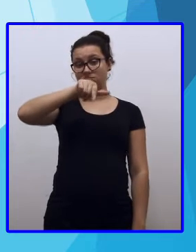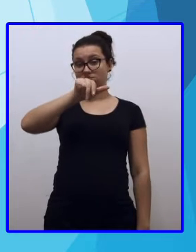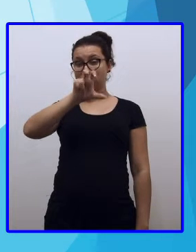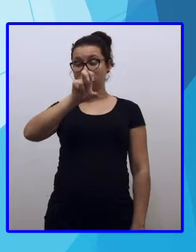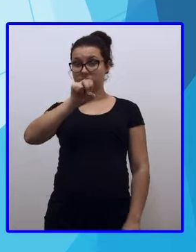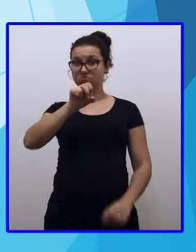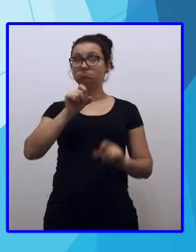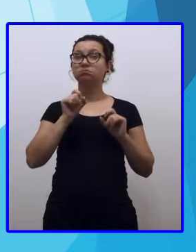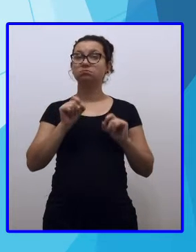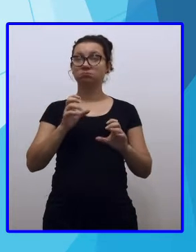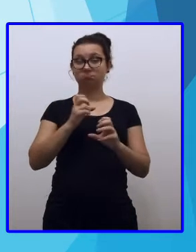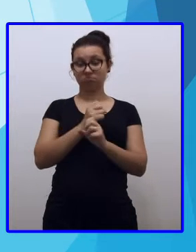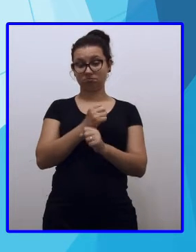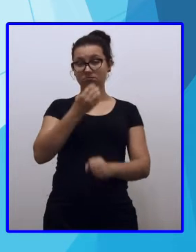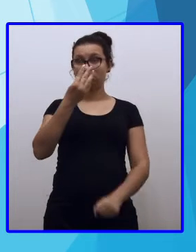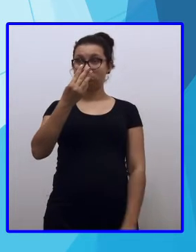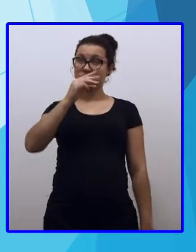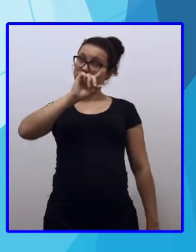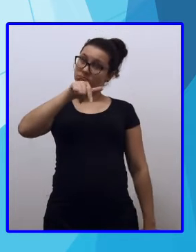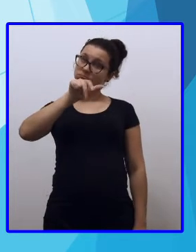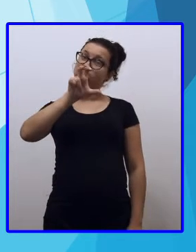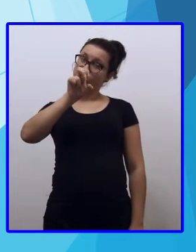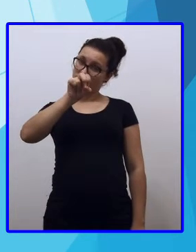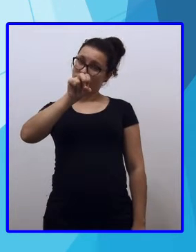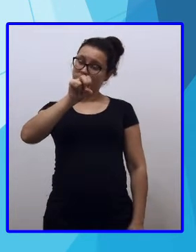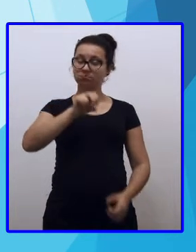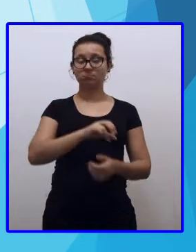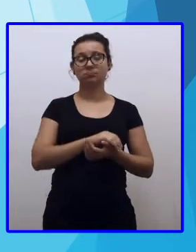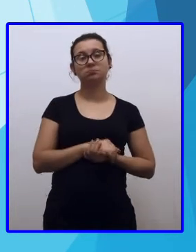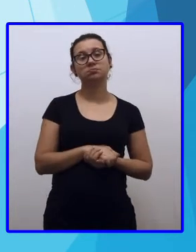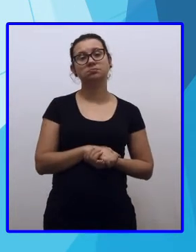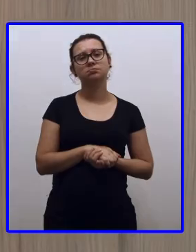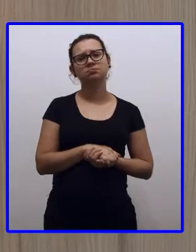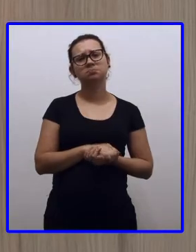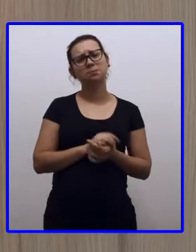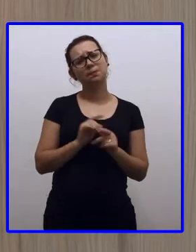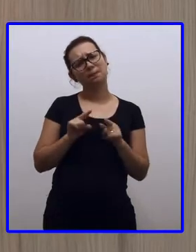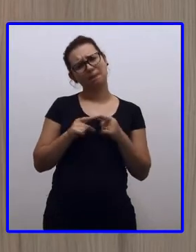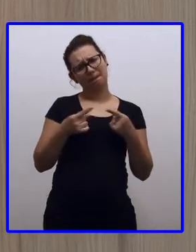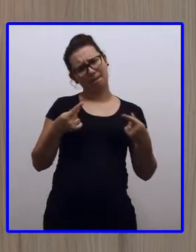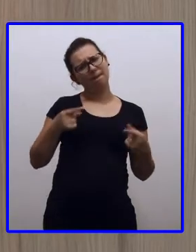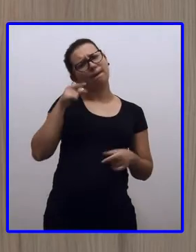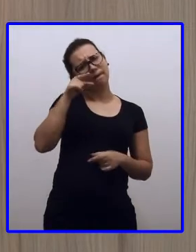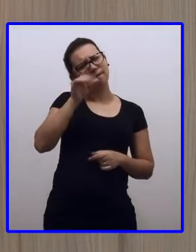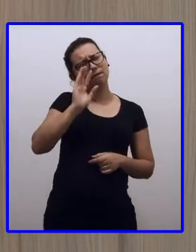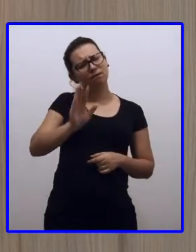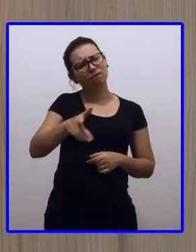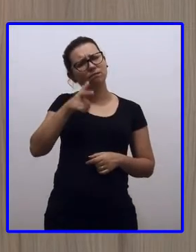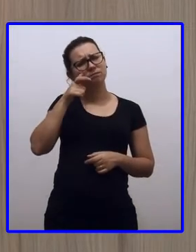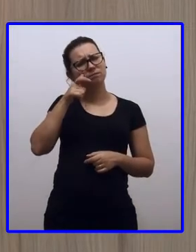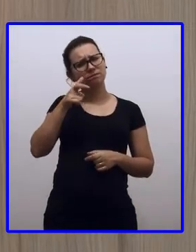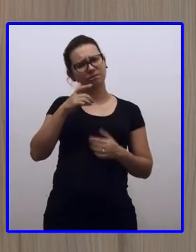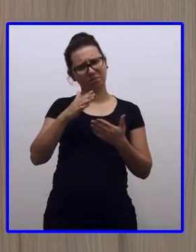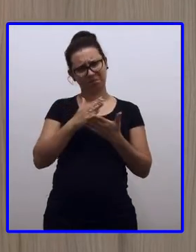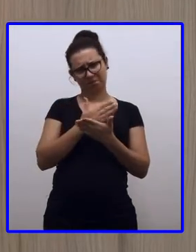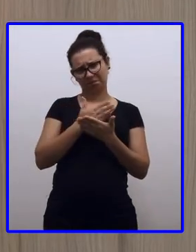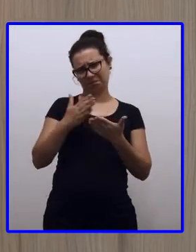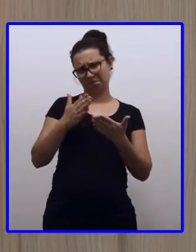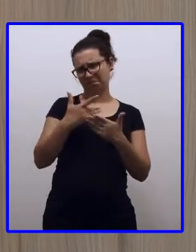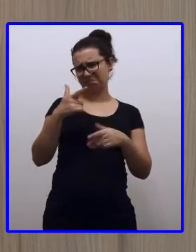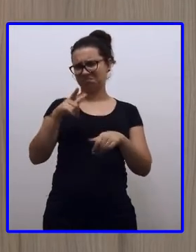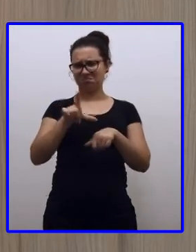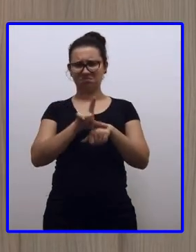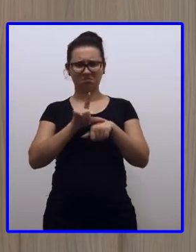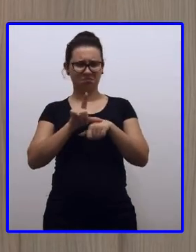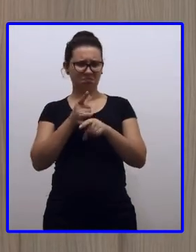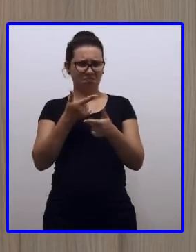O troco deles foi de R$,50. Mas, vocês já viram em alguns estabelecimentos, quando